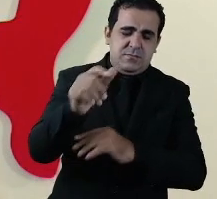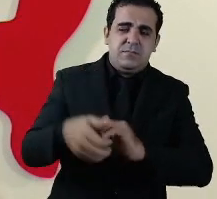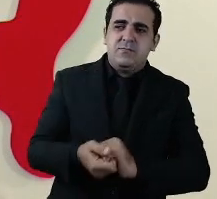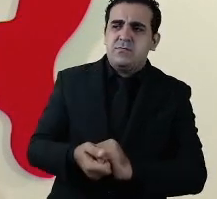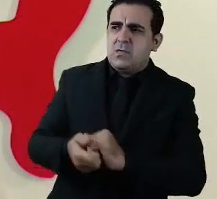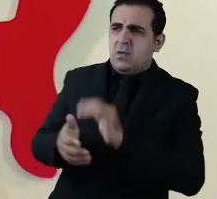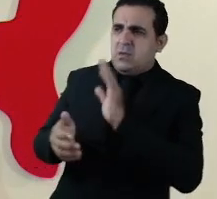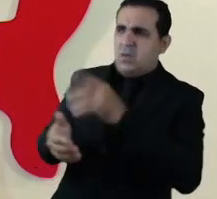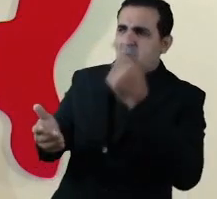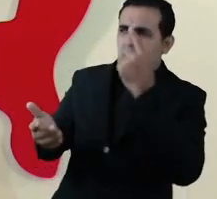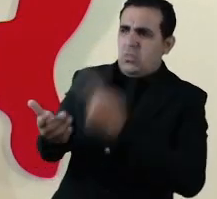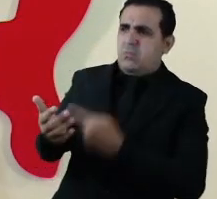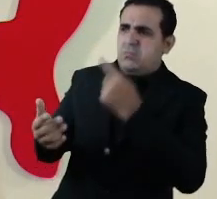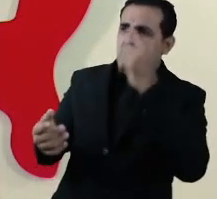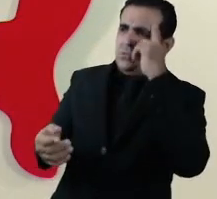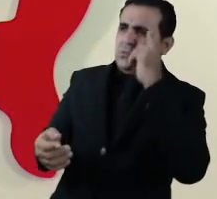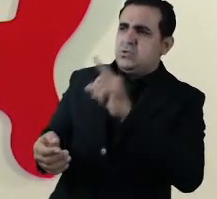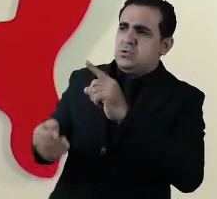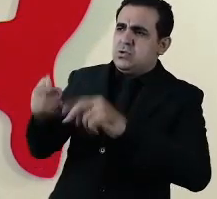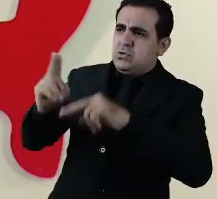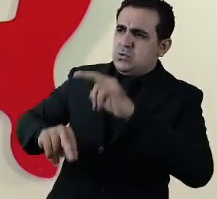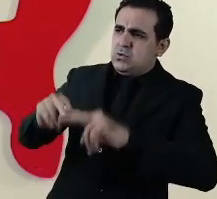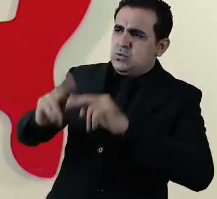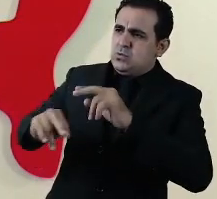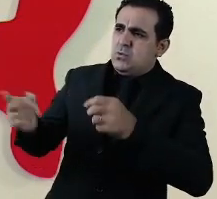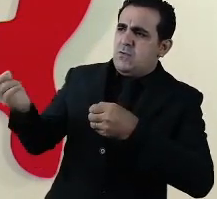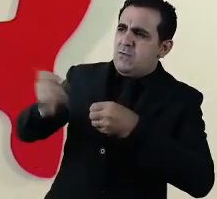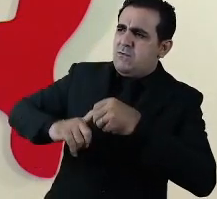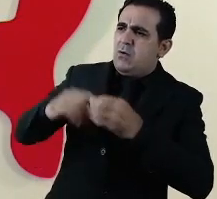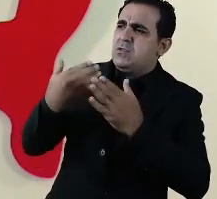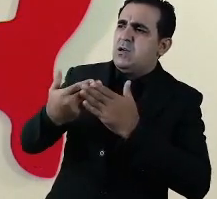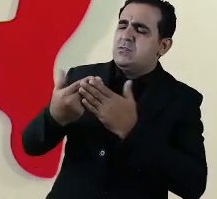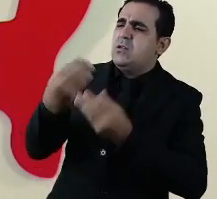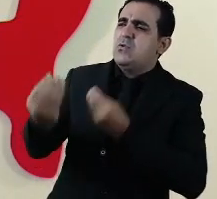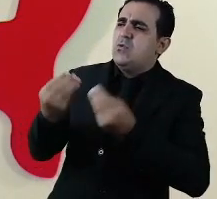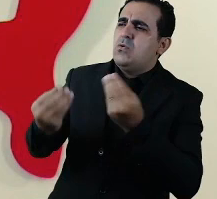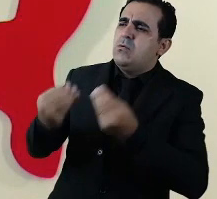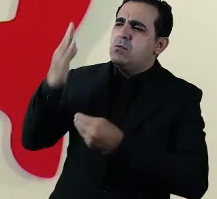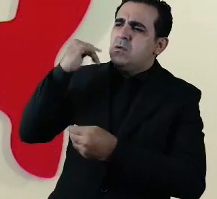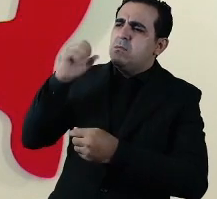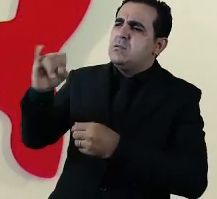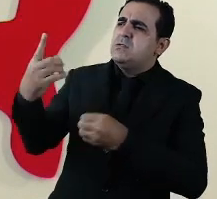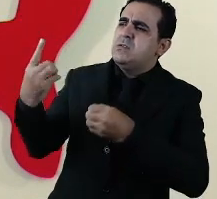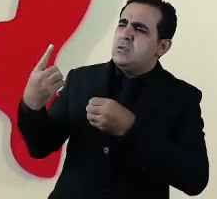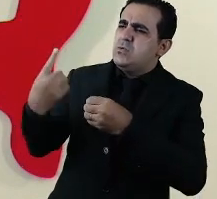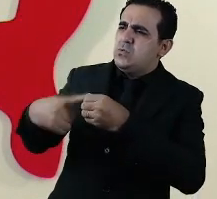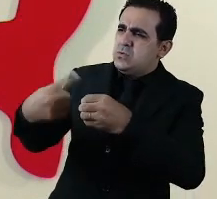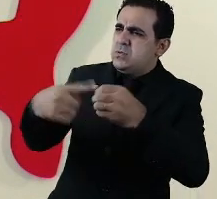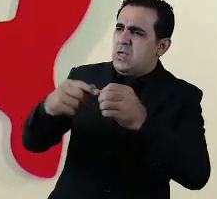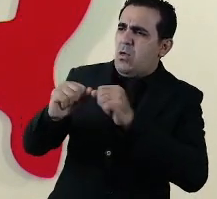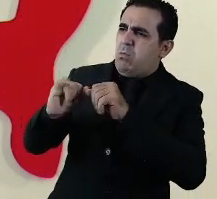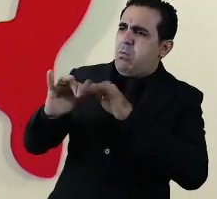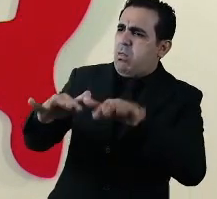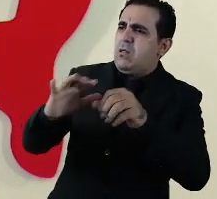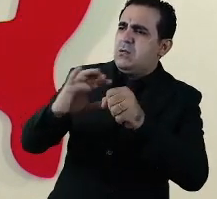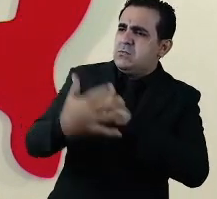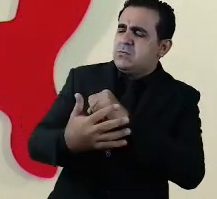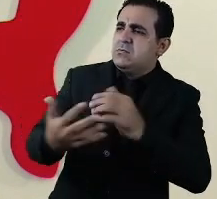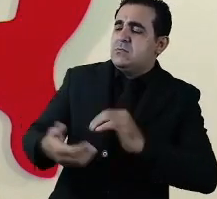mantido o retorno das aulas em todo o Estado em junho? Como será este retorno sabendo que no interior os números são crescentes?